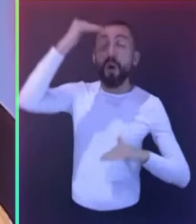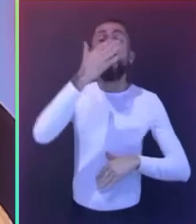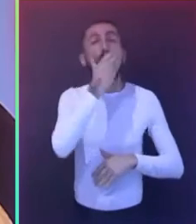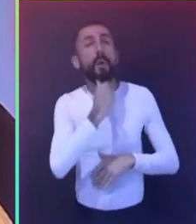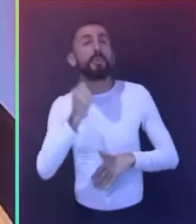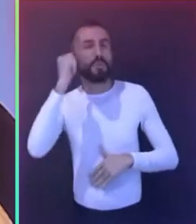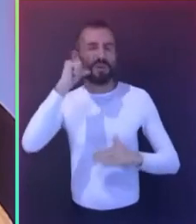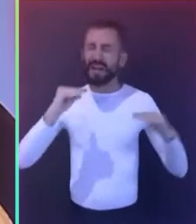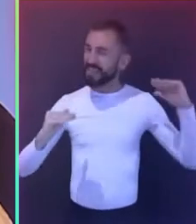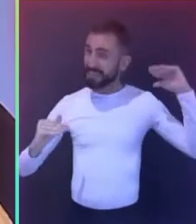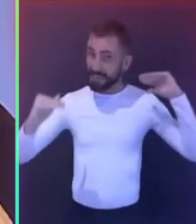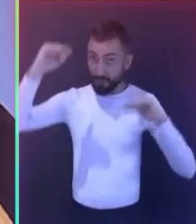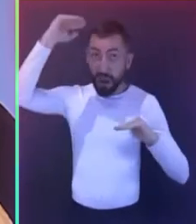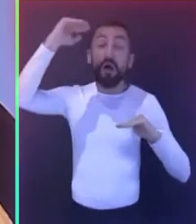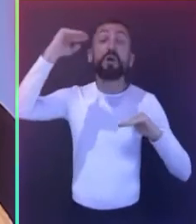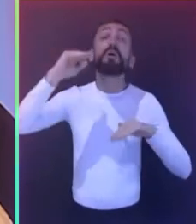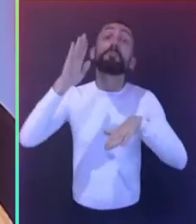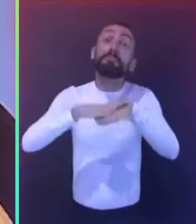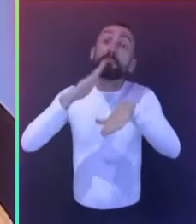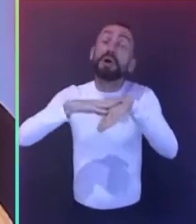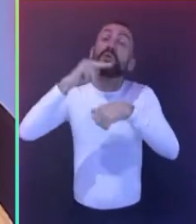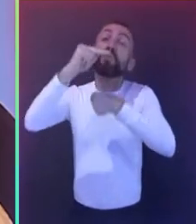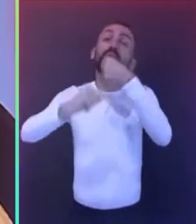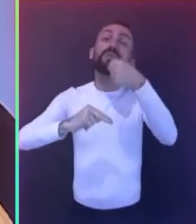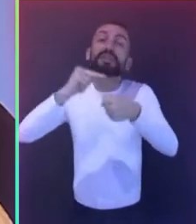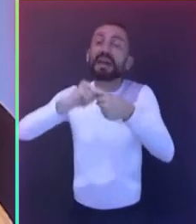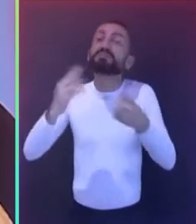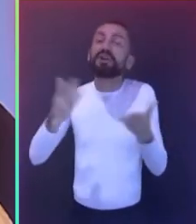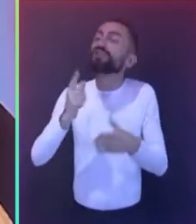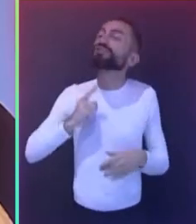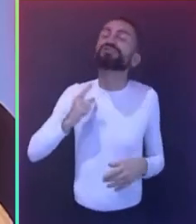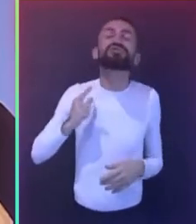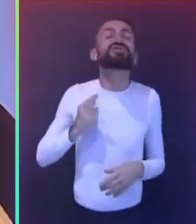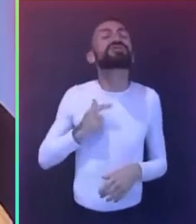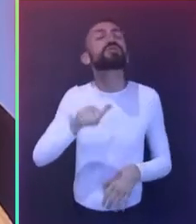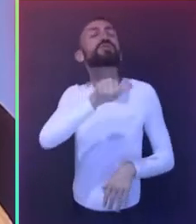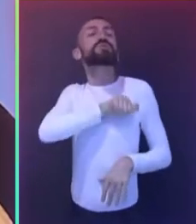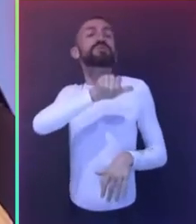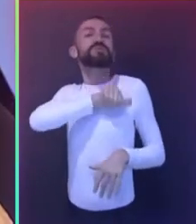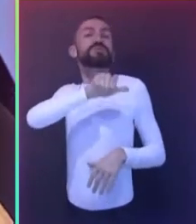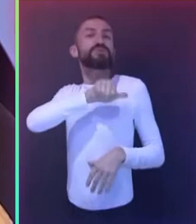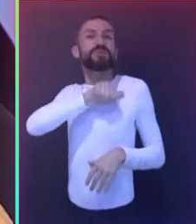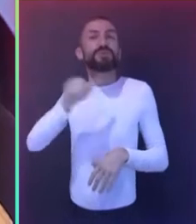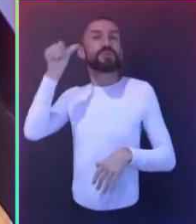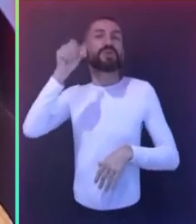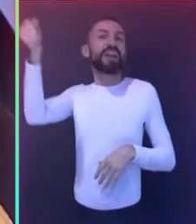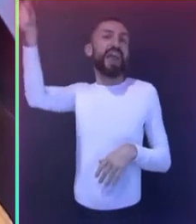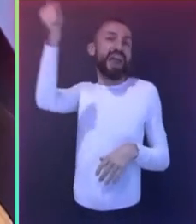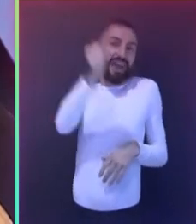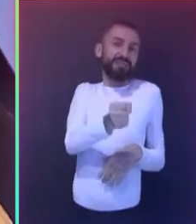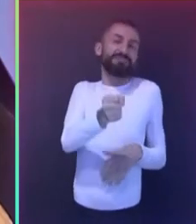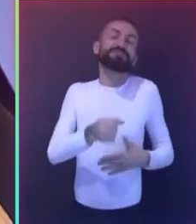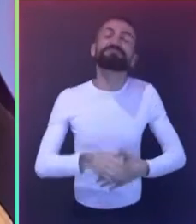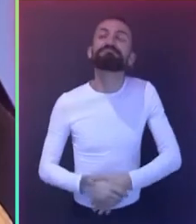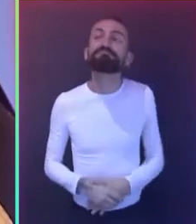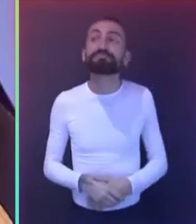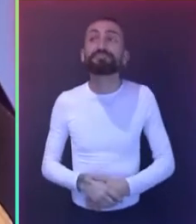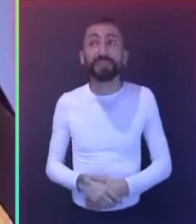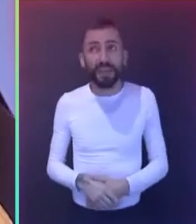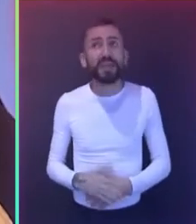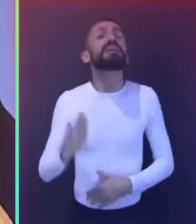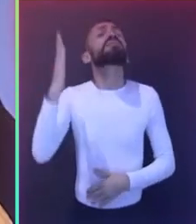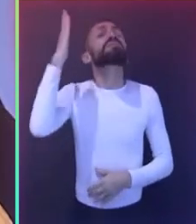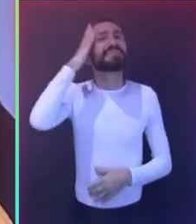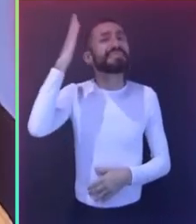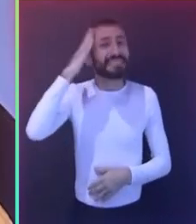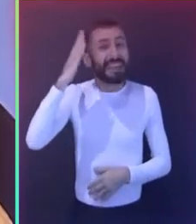mulheres, tê-la na gestão da Unesp é um sopro de esperança para todas nós. Como sabem, temos